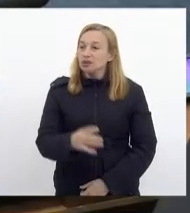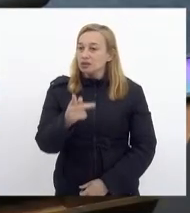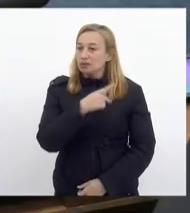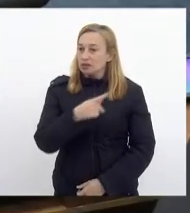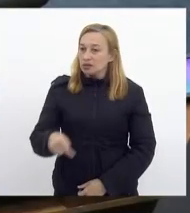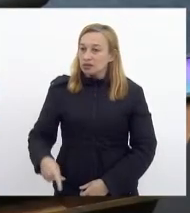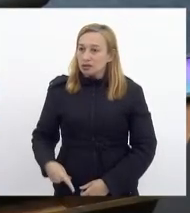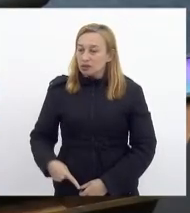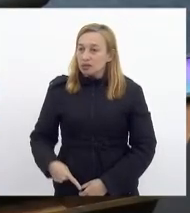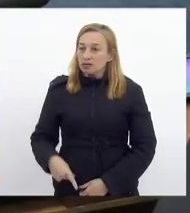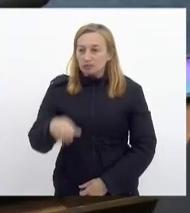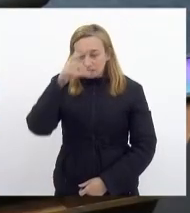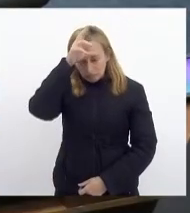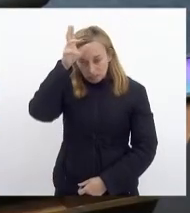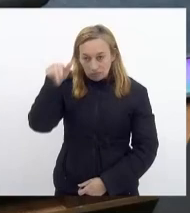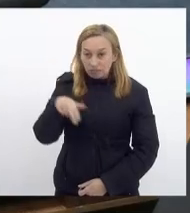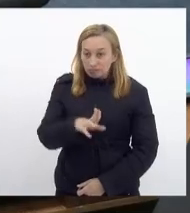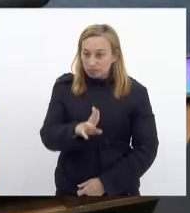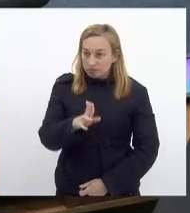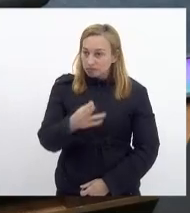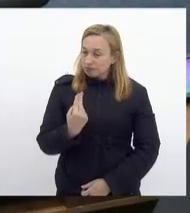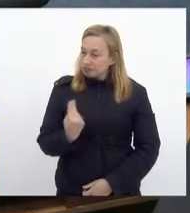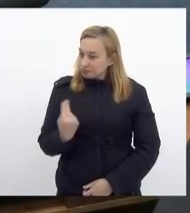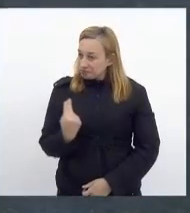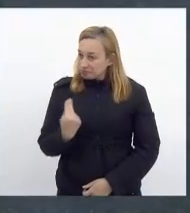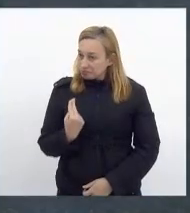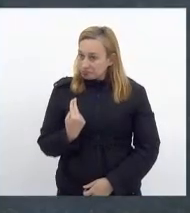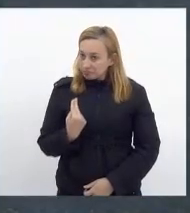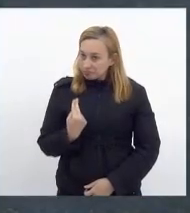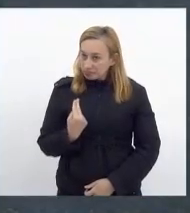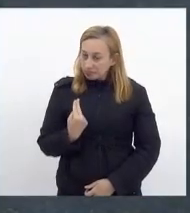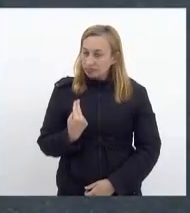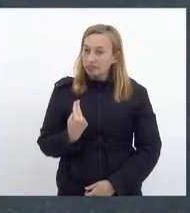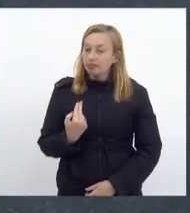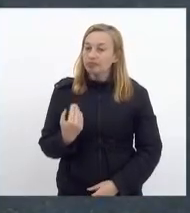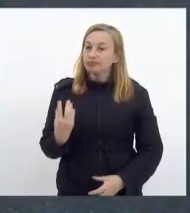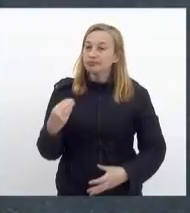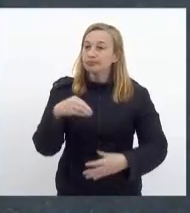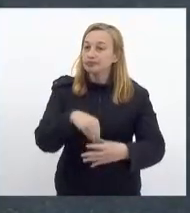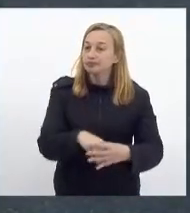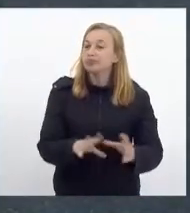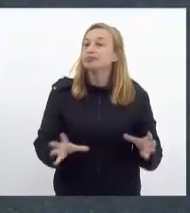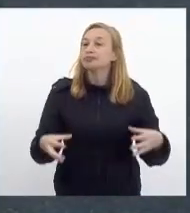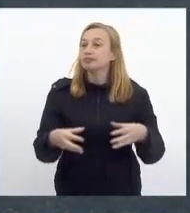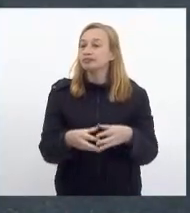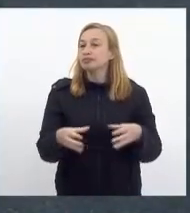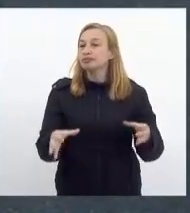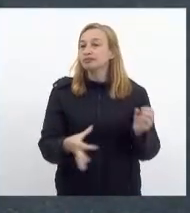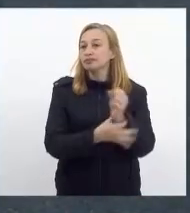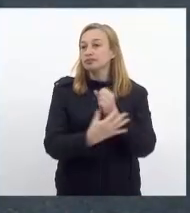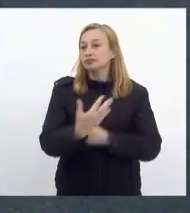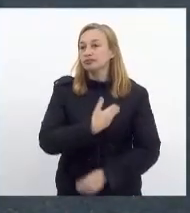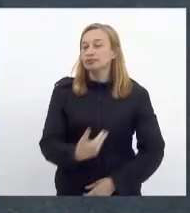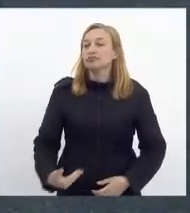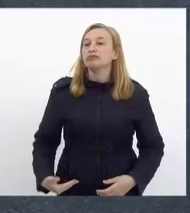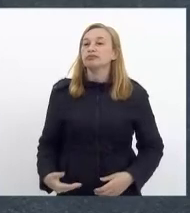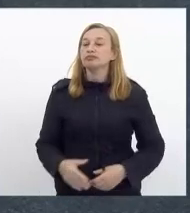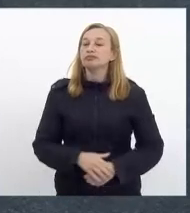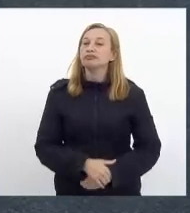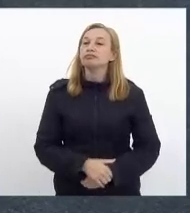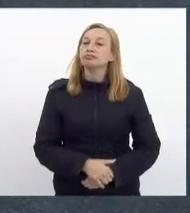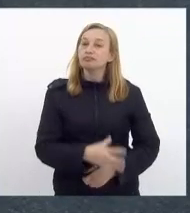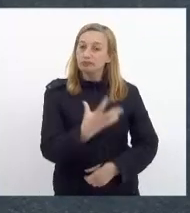Presidente Tia Ju, em meu nome pessoal, em nome dos integrantes da Comissão de Segurança Pública, o nosso parecer é